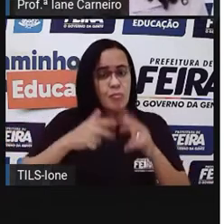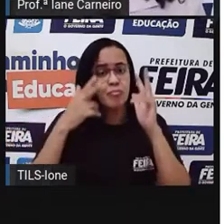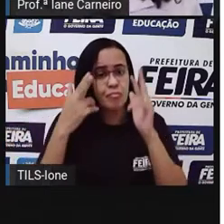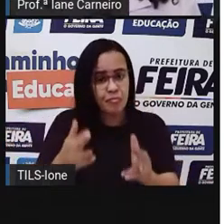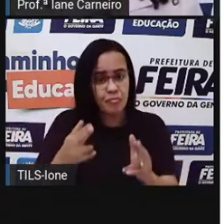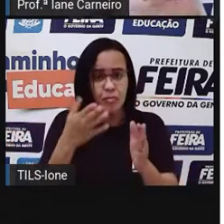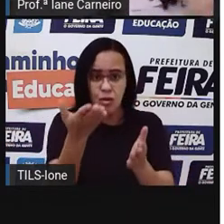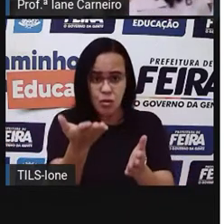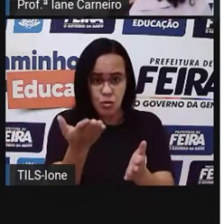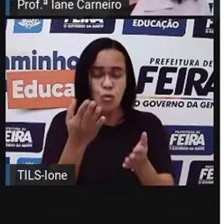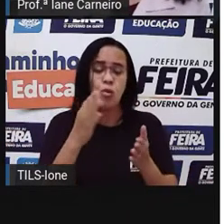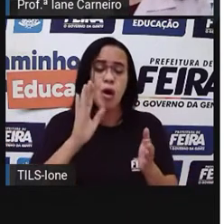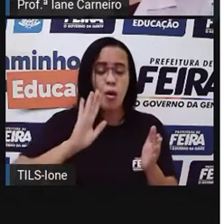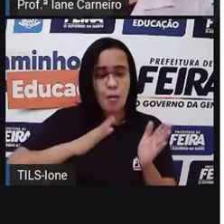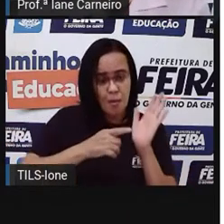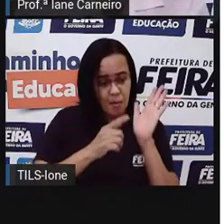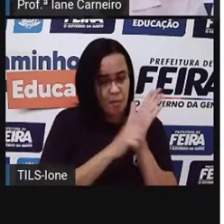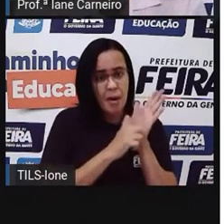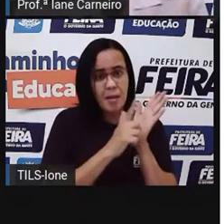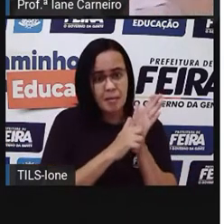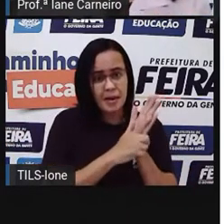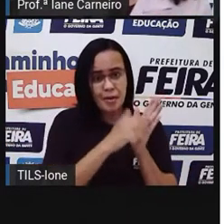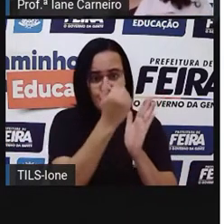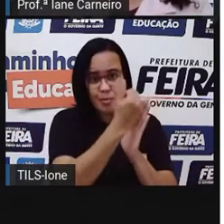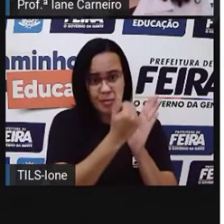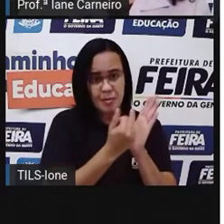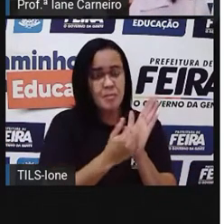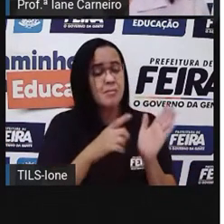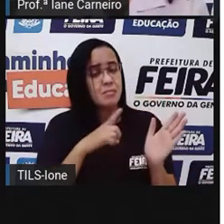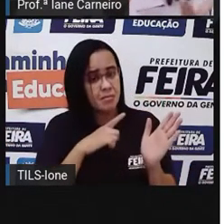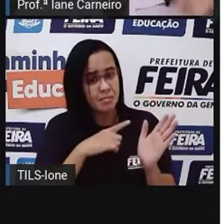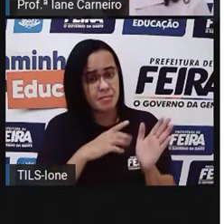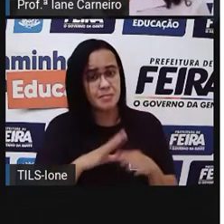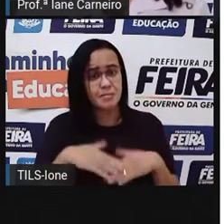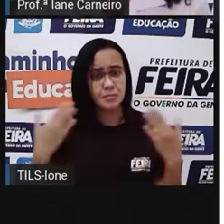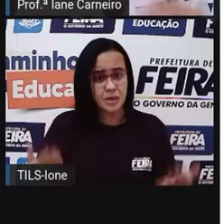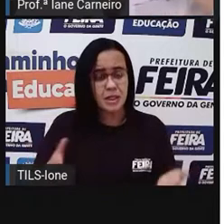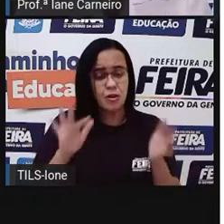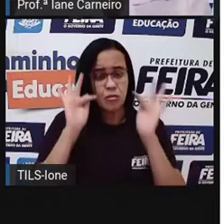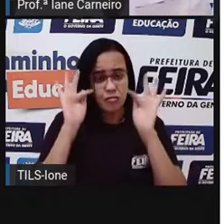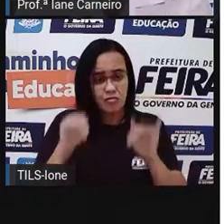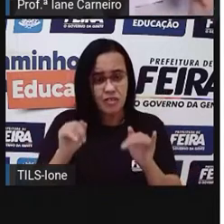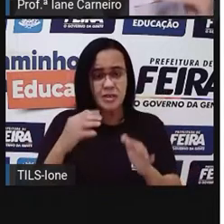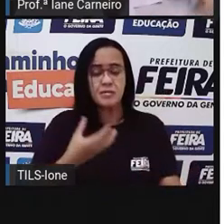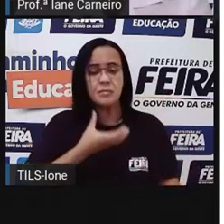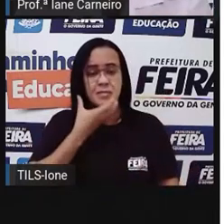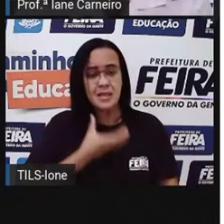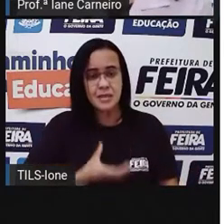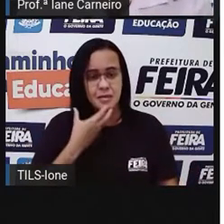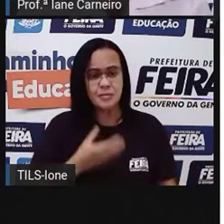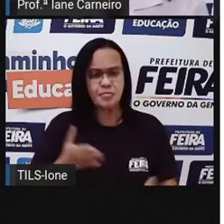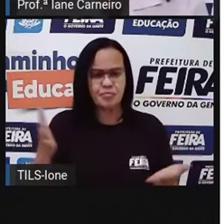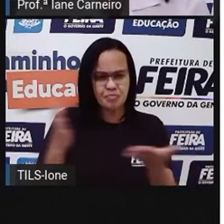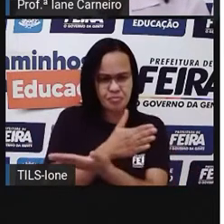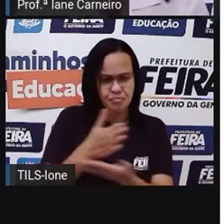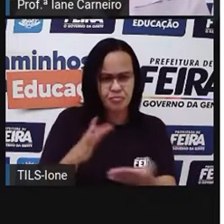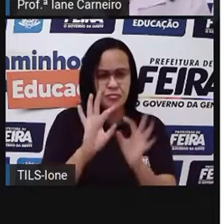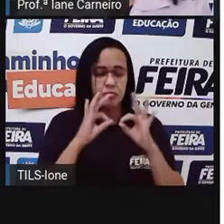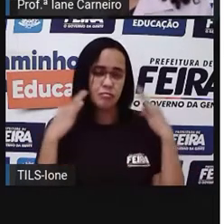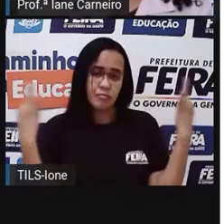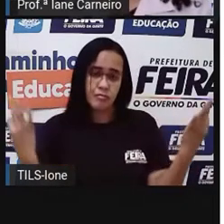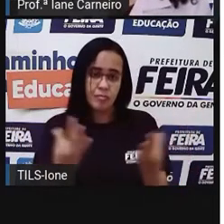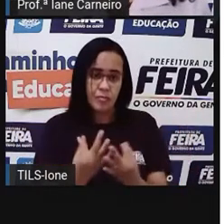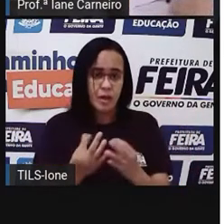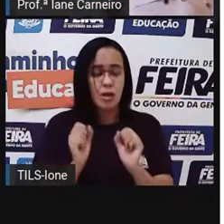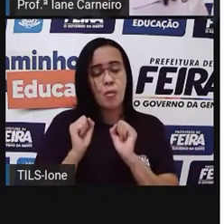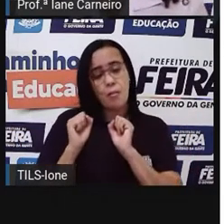Então, na época de final de ano, as famílias, né? Algumas famílias, na verdade, não são todas, algumas costumam comprar peru, né?